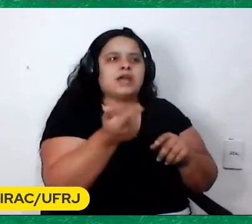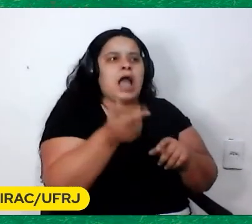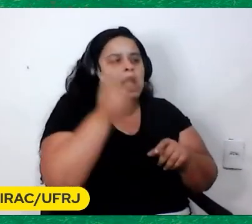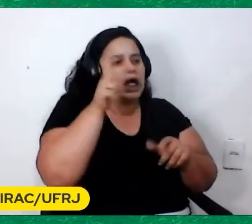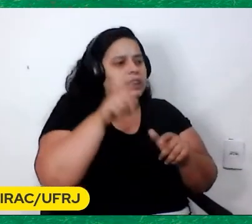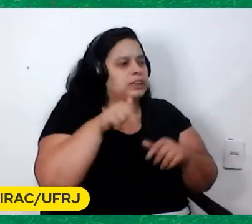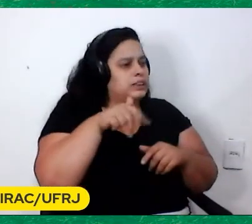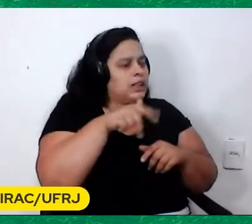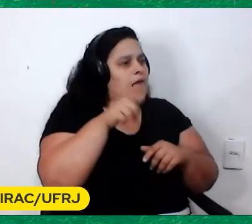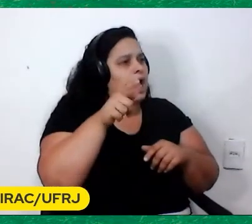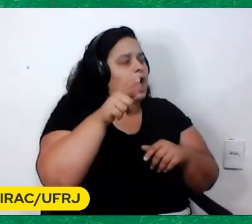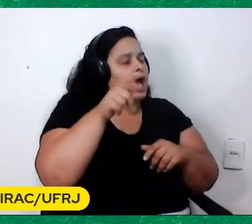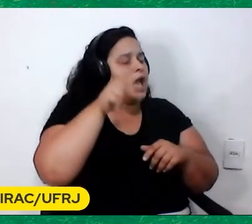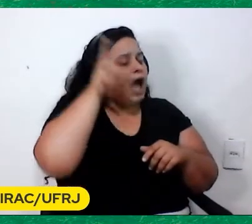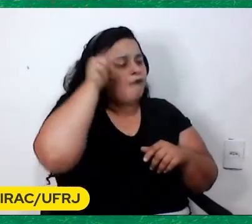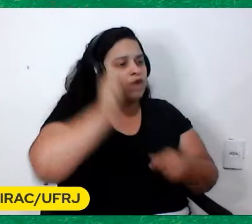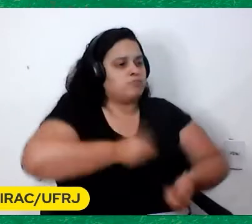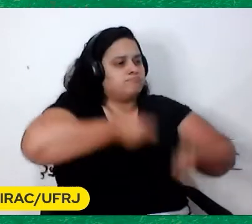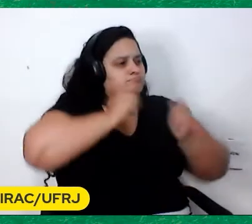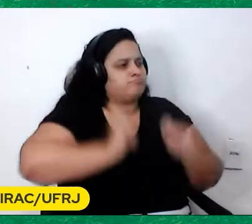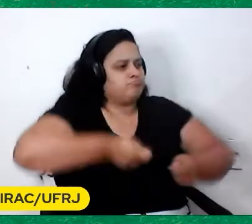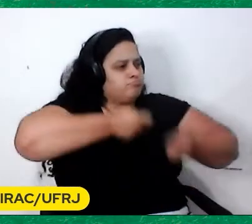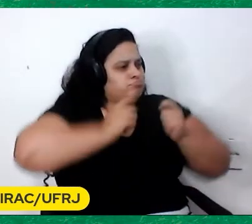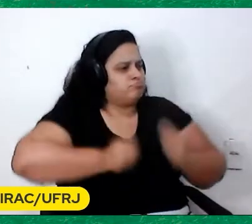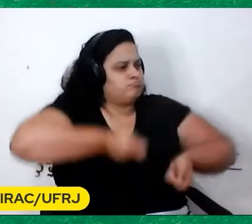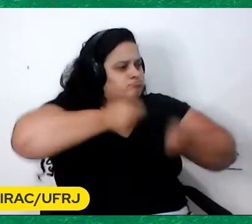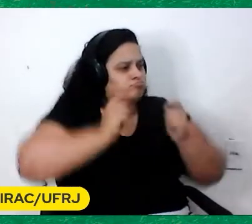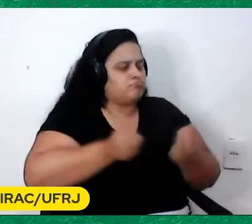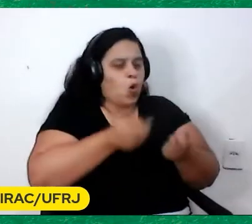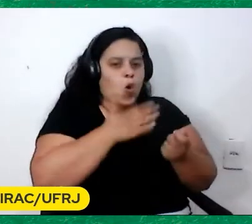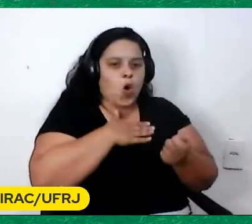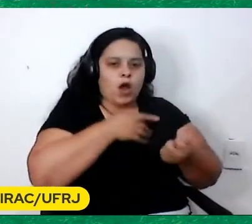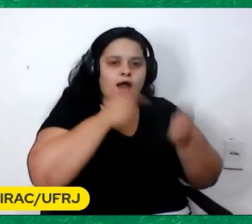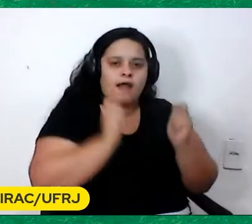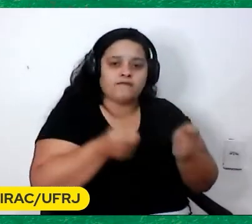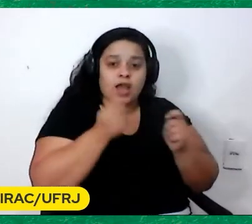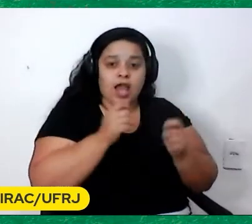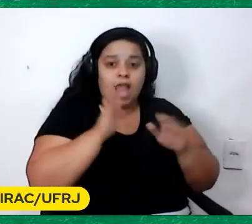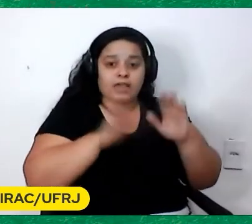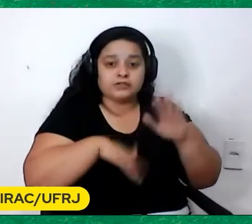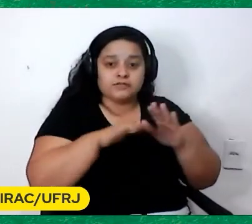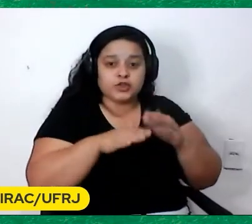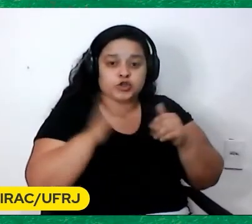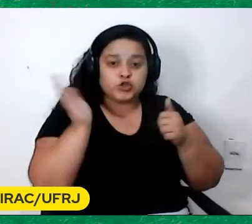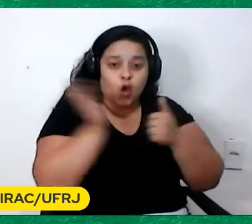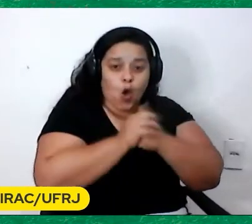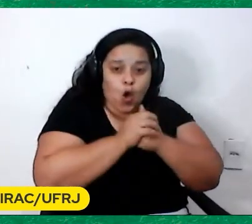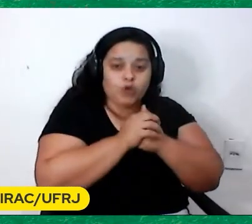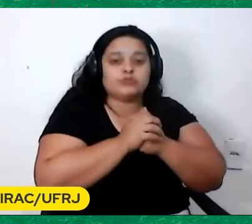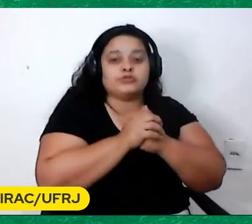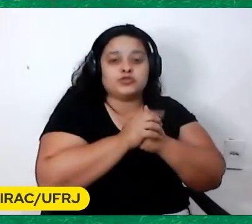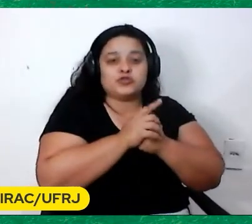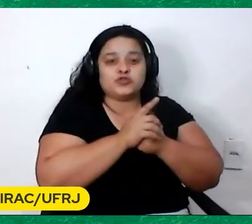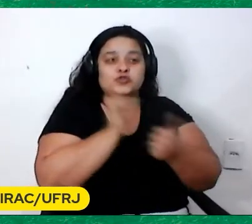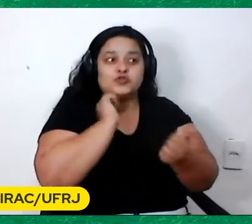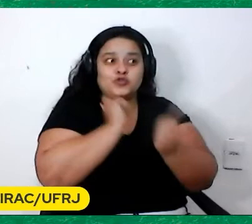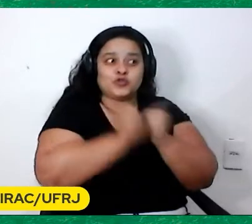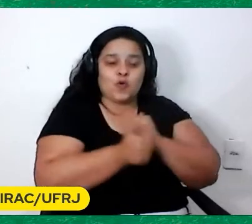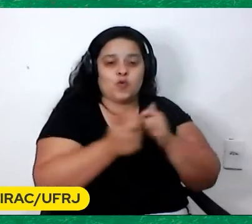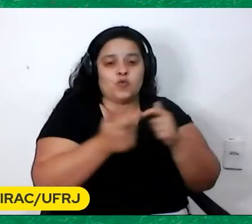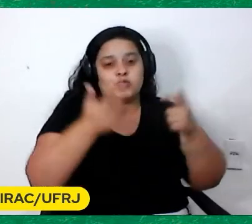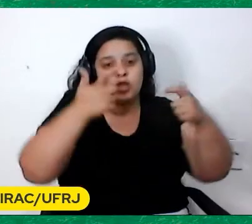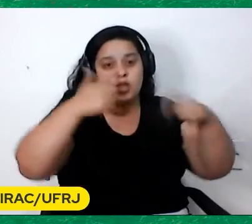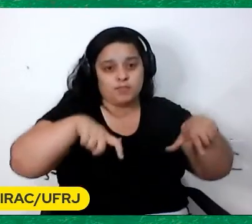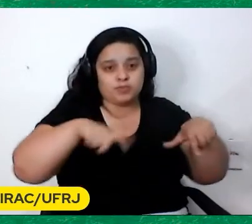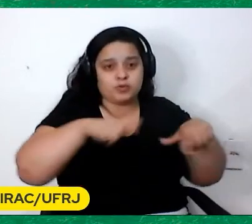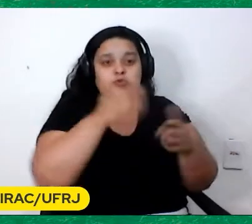Na pele E se escondia Para ver os jogos No campo Quando era criança Que foi